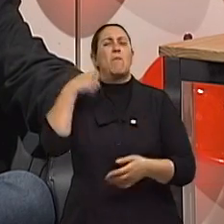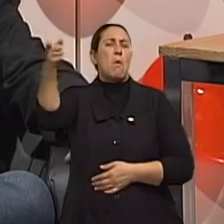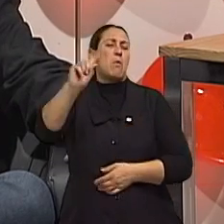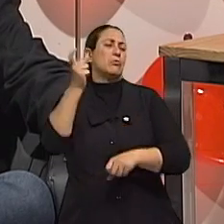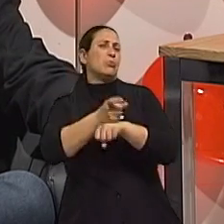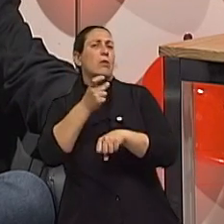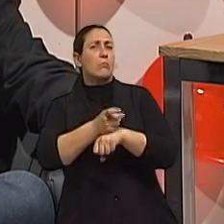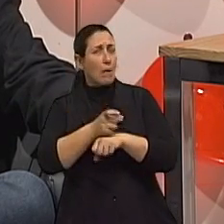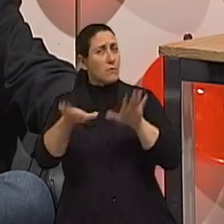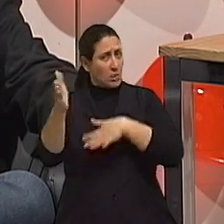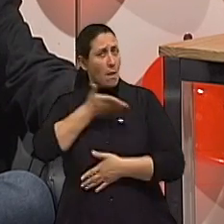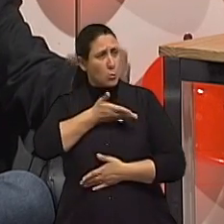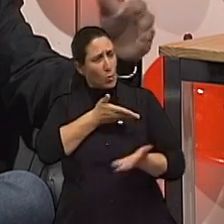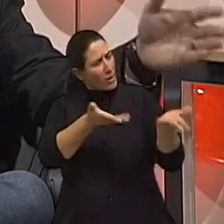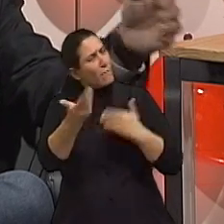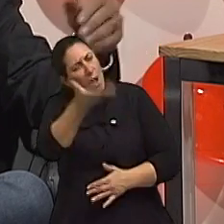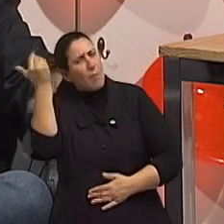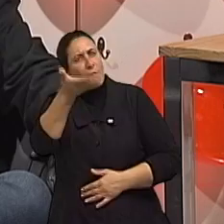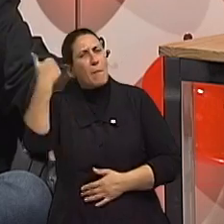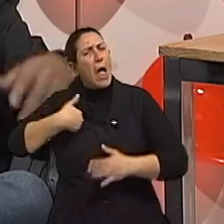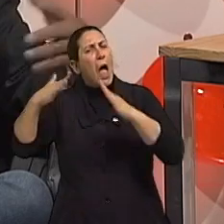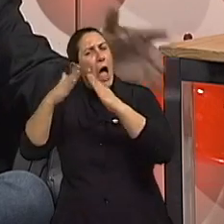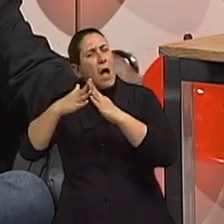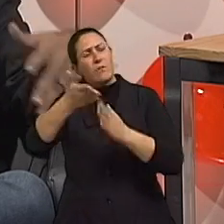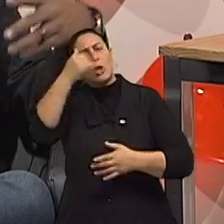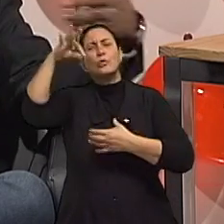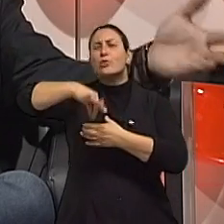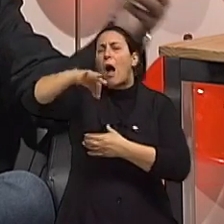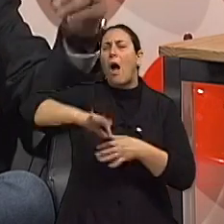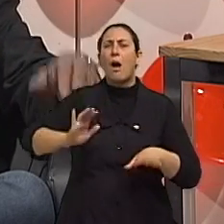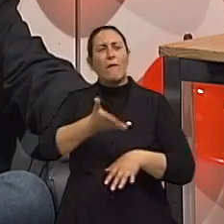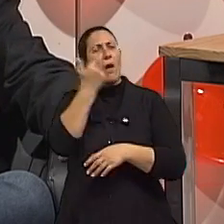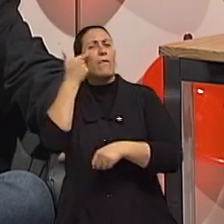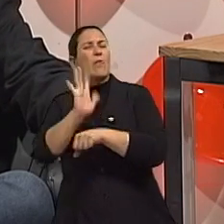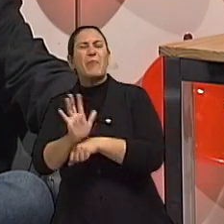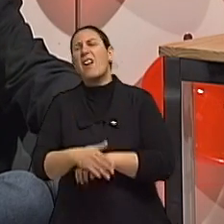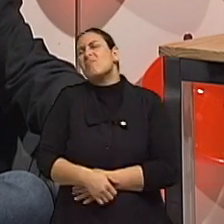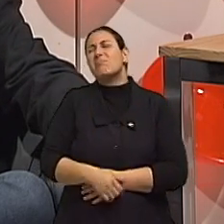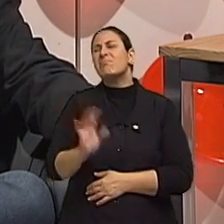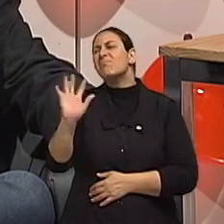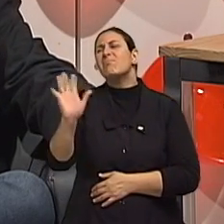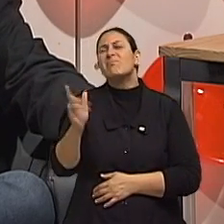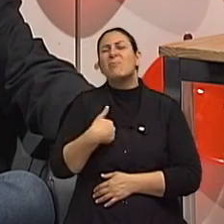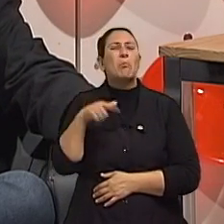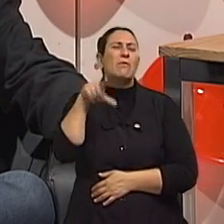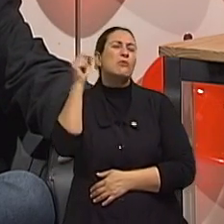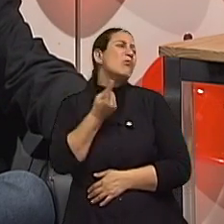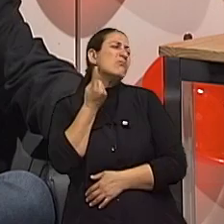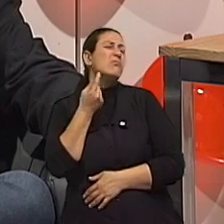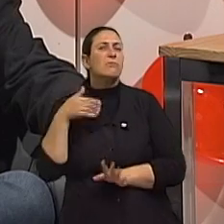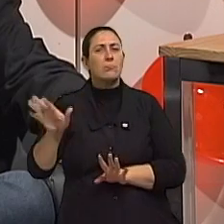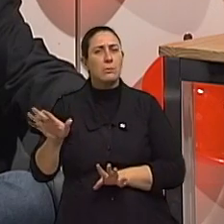amigos que convidam. Fulano, vem na minha casa, então, tomar um chá, ver um filme. Não, não sei o E aí ele vai ficando.